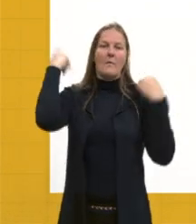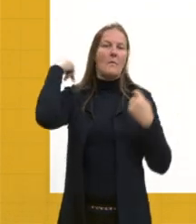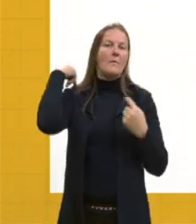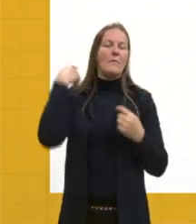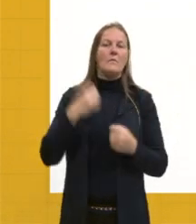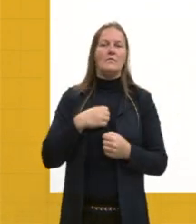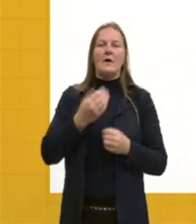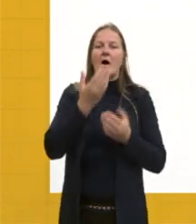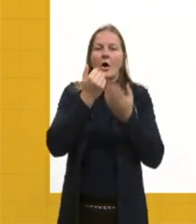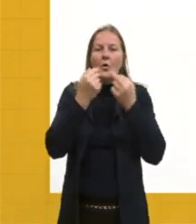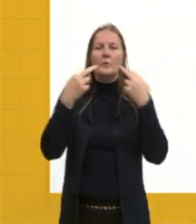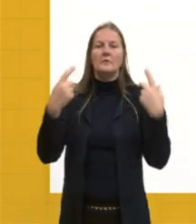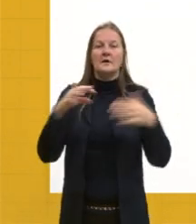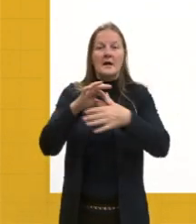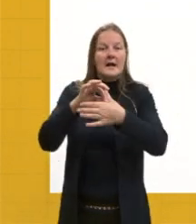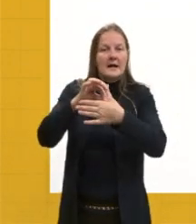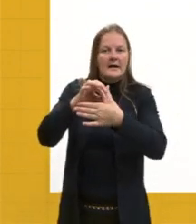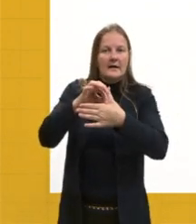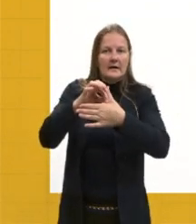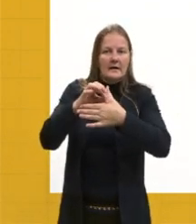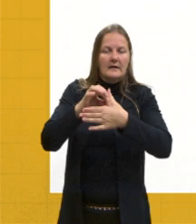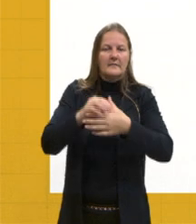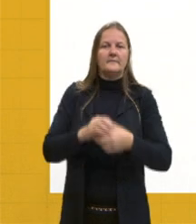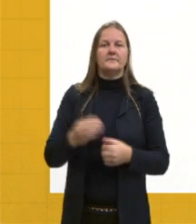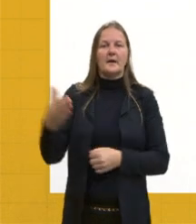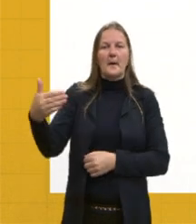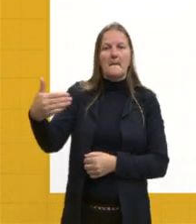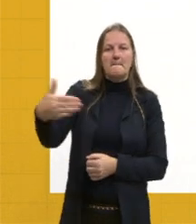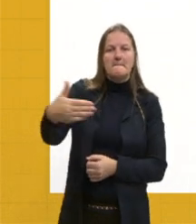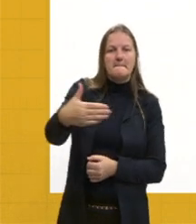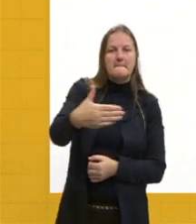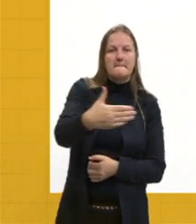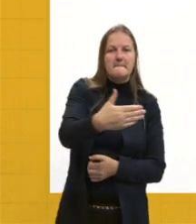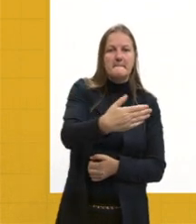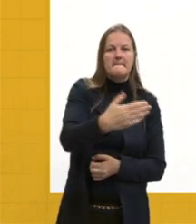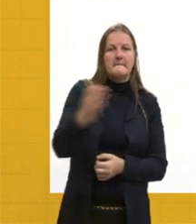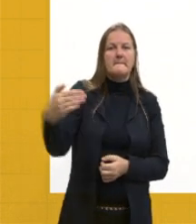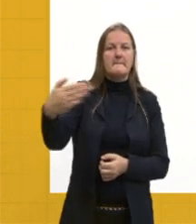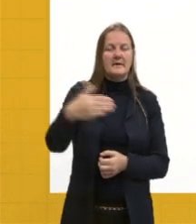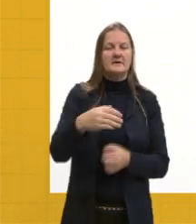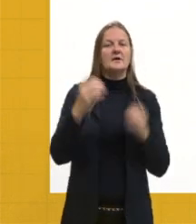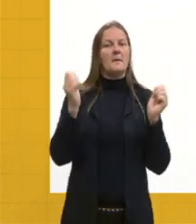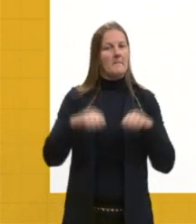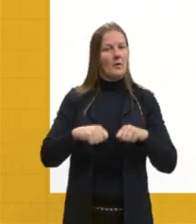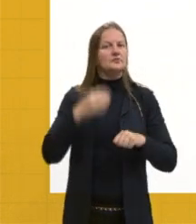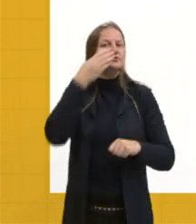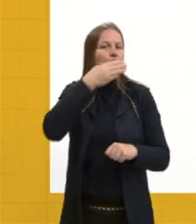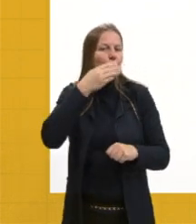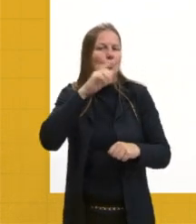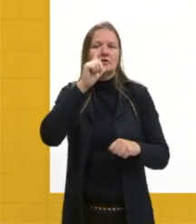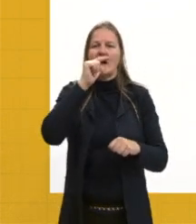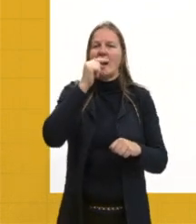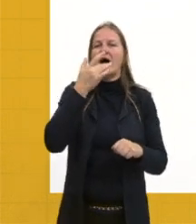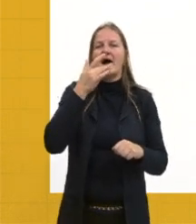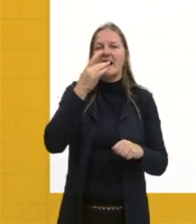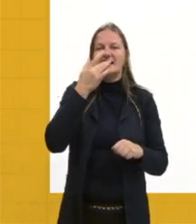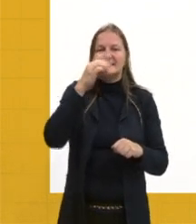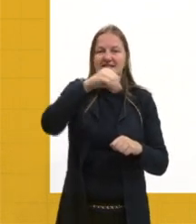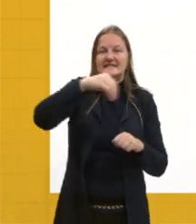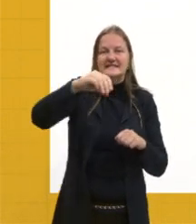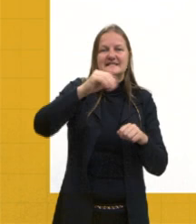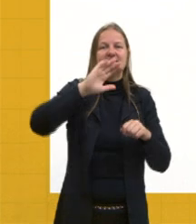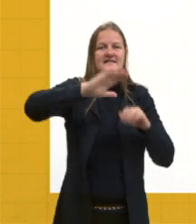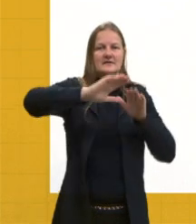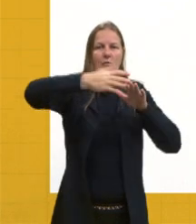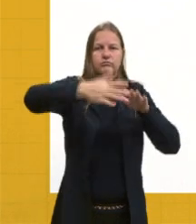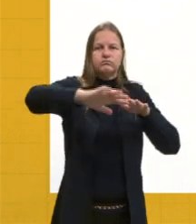carnívora. Peixes. Podem viver na água doce ou salgada. Tem a pele